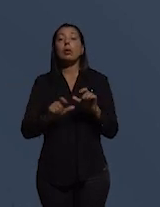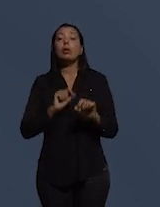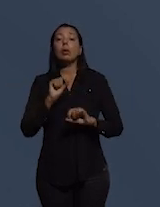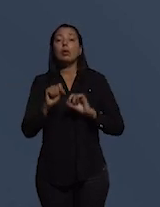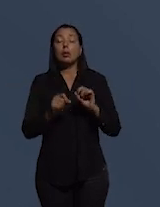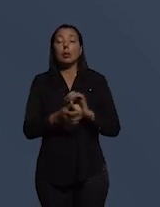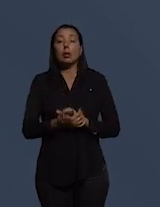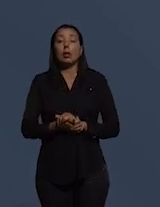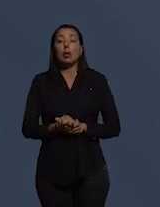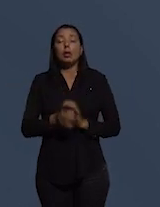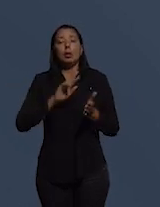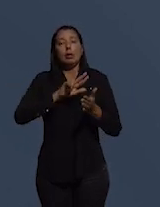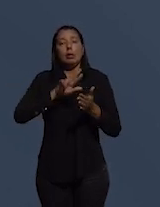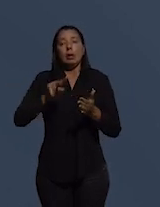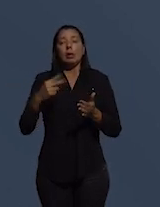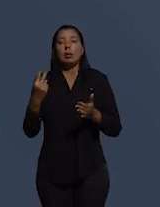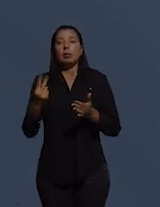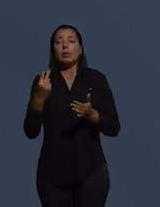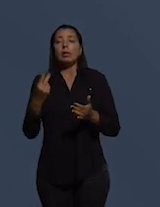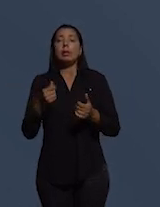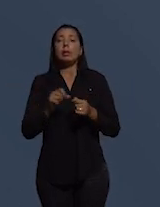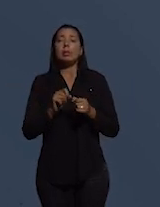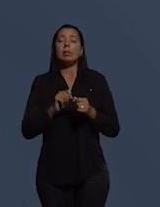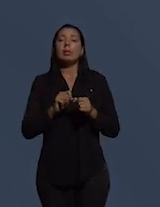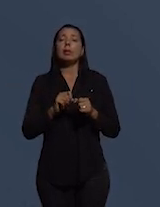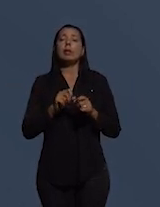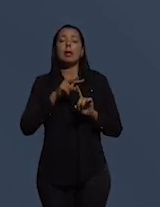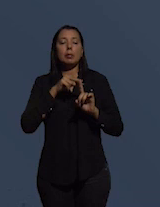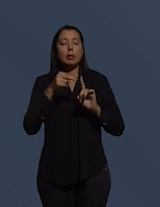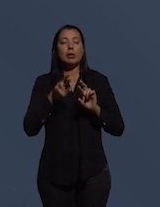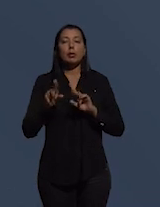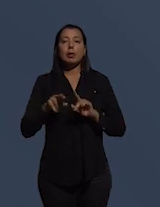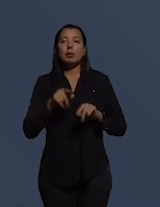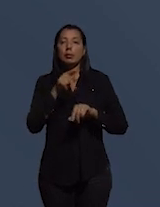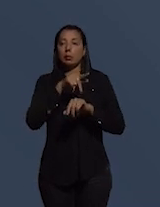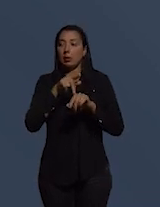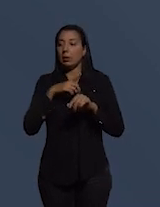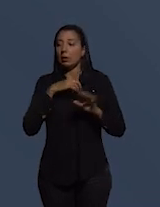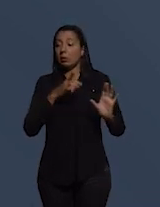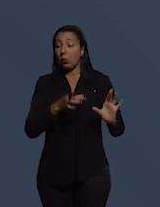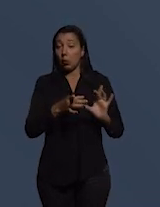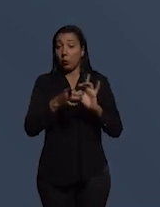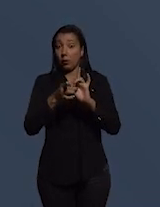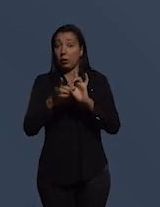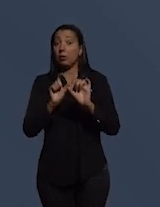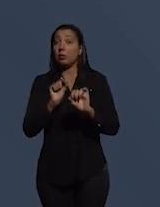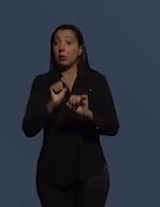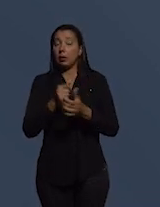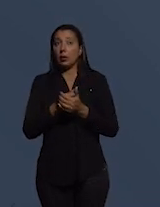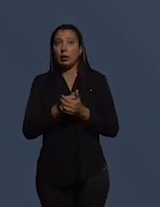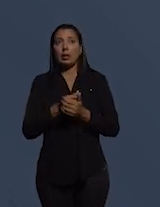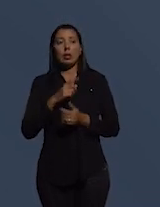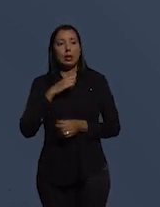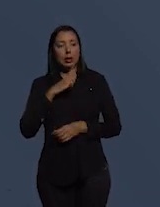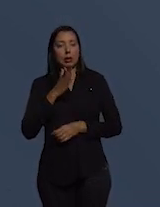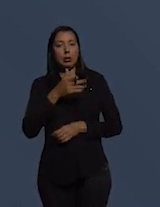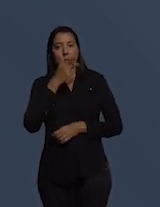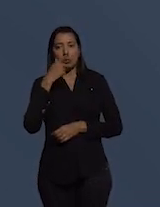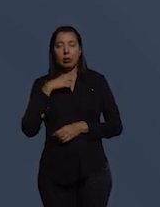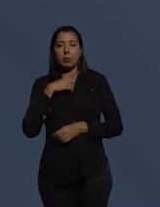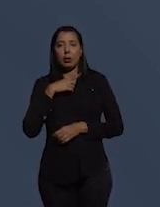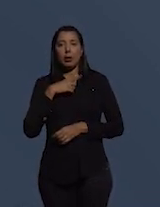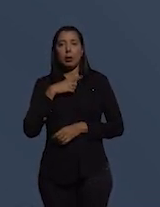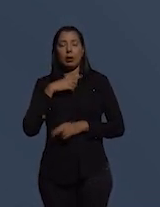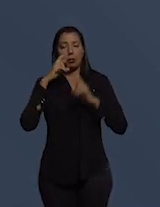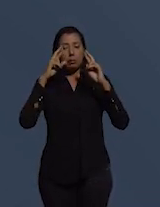muitas vezes em aspectos diferentes do mesmo país nós temos um contexto em que existe alguém com bastante autoridade